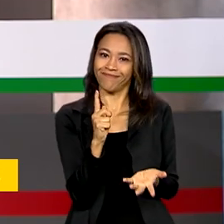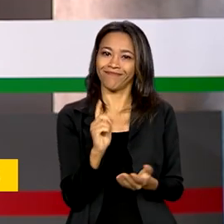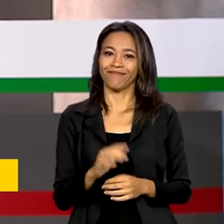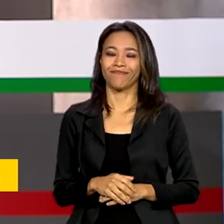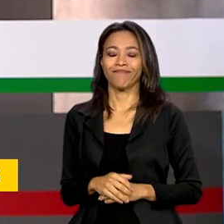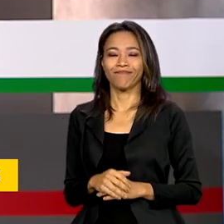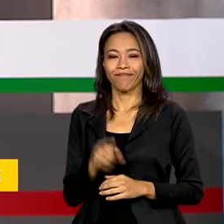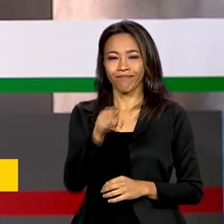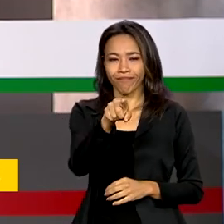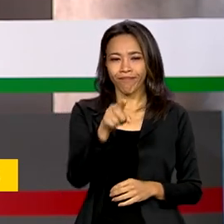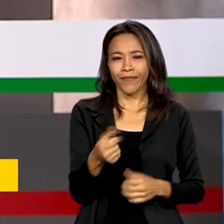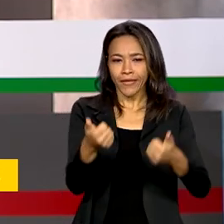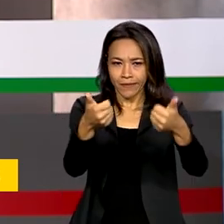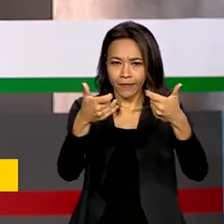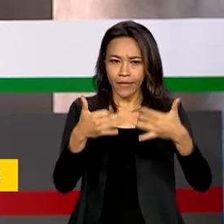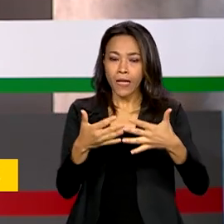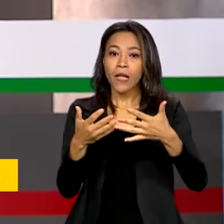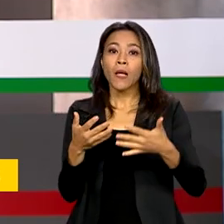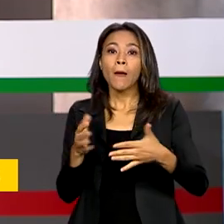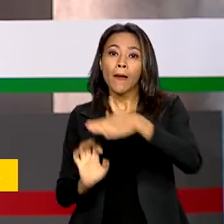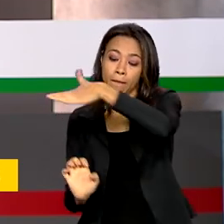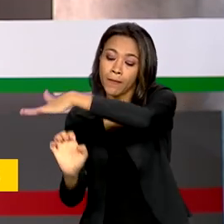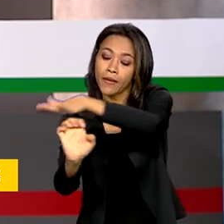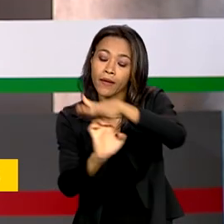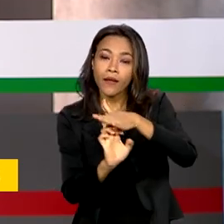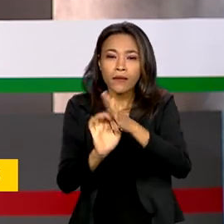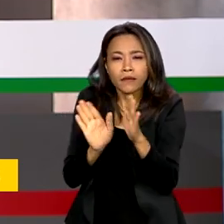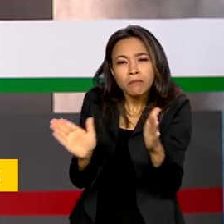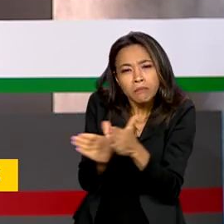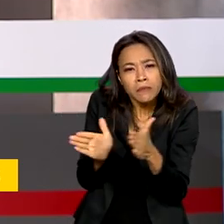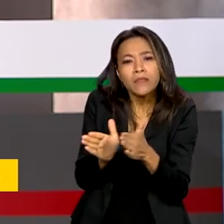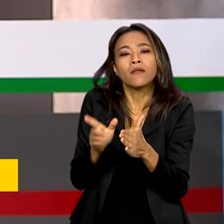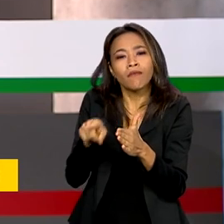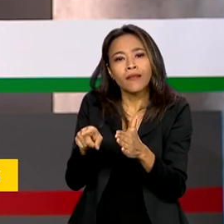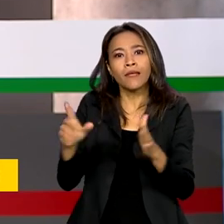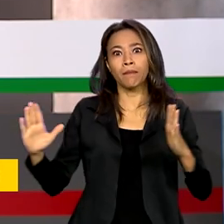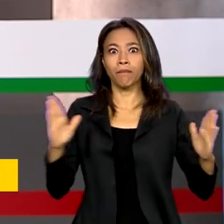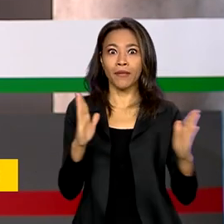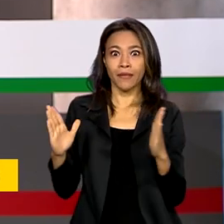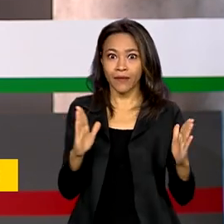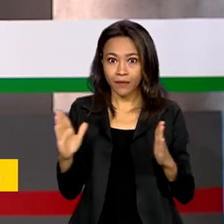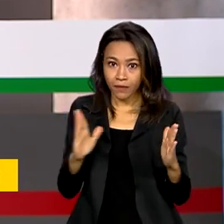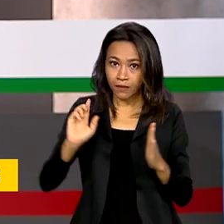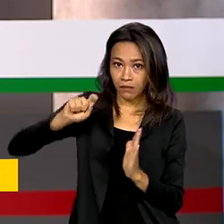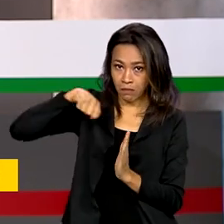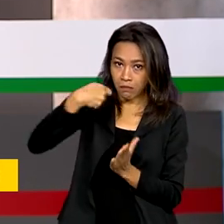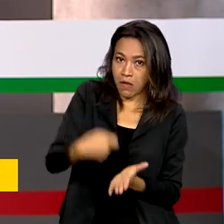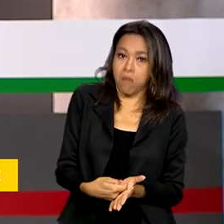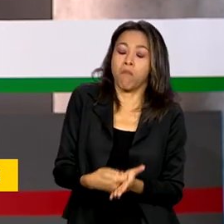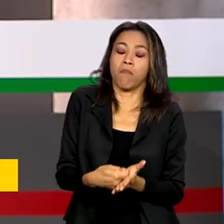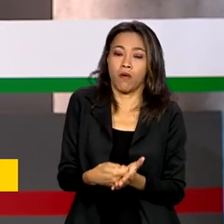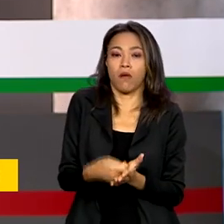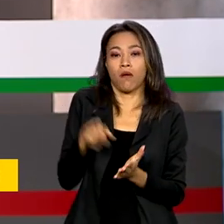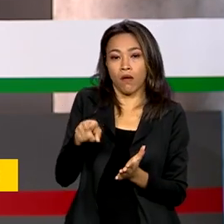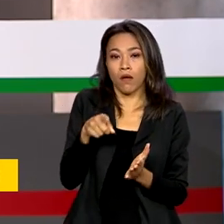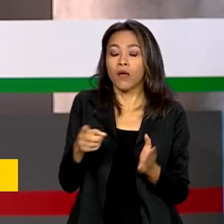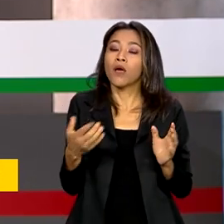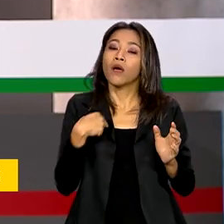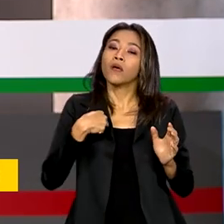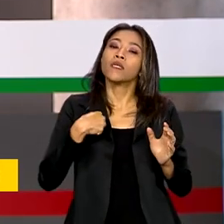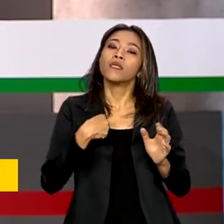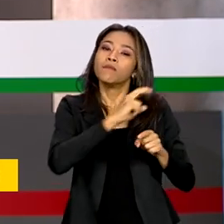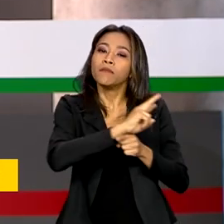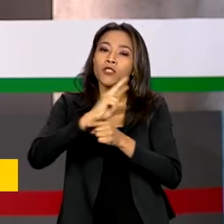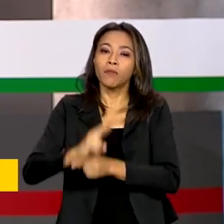Micro e pequenas empresas vão ter mais prazo para pagar os empréstimos contraídos junto ao Pronamp. E os empresários